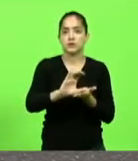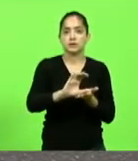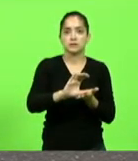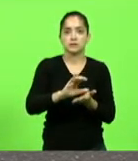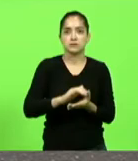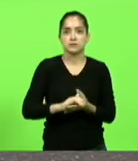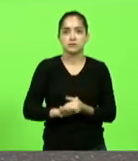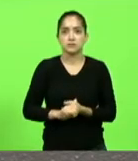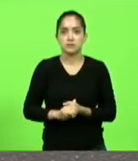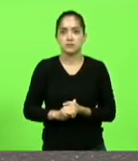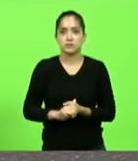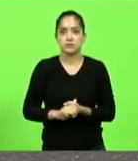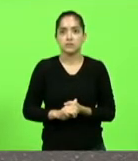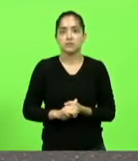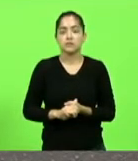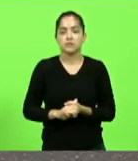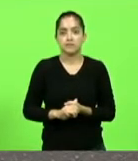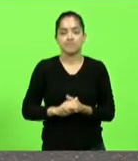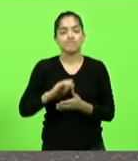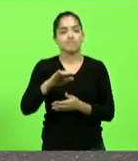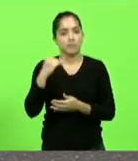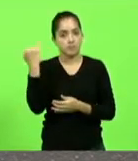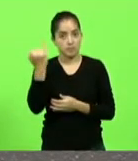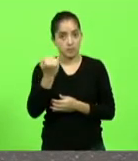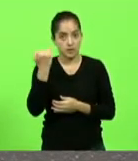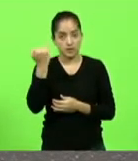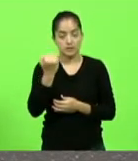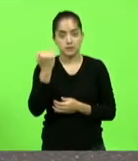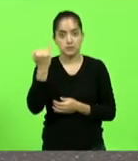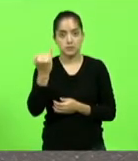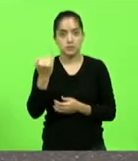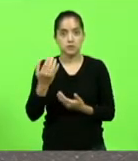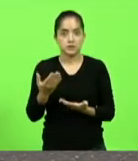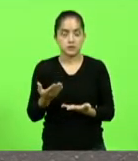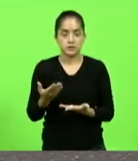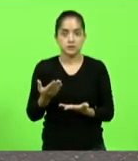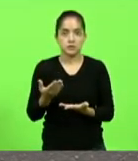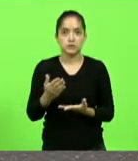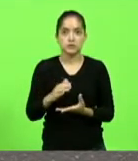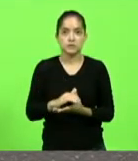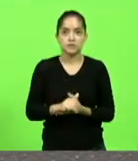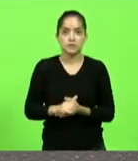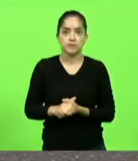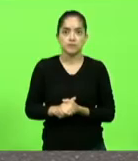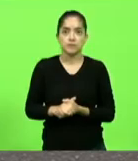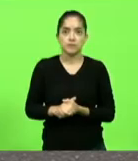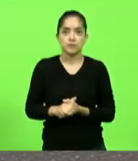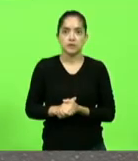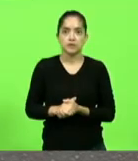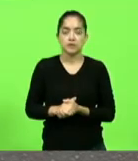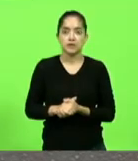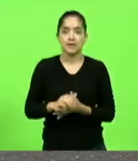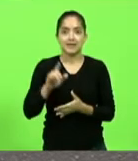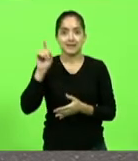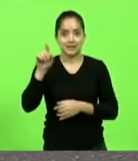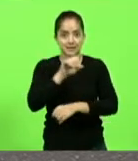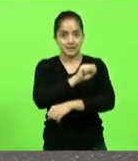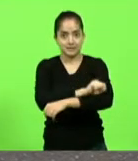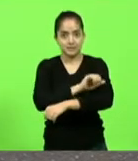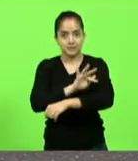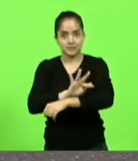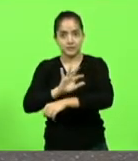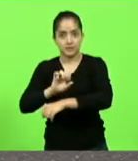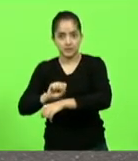esta também muito importante deputado Silvio em São Francisco do Sul no